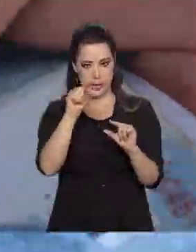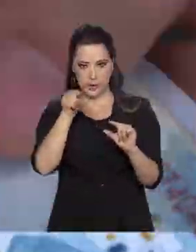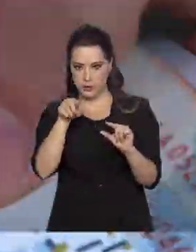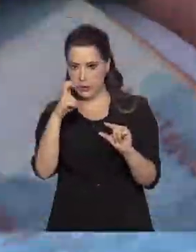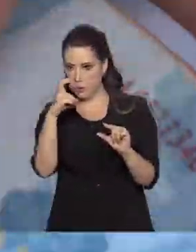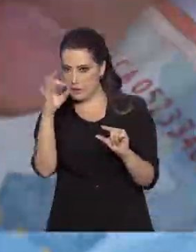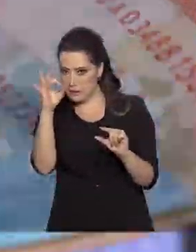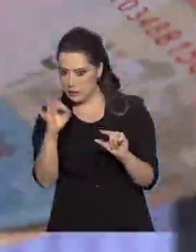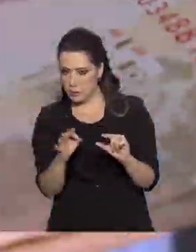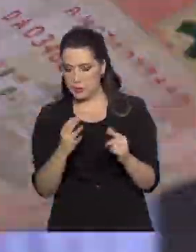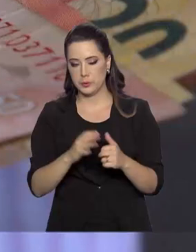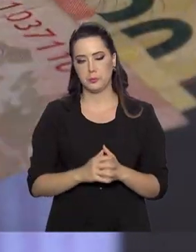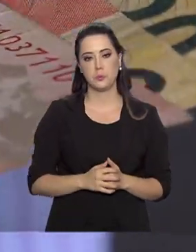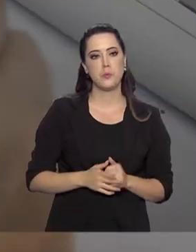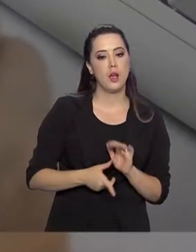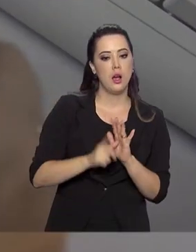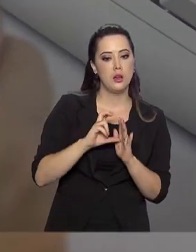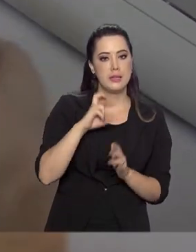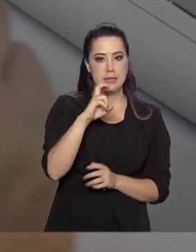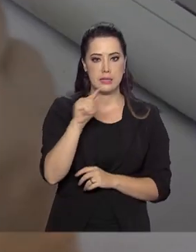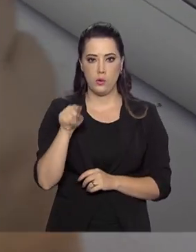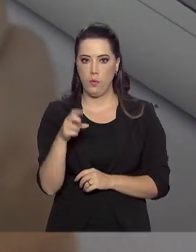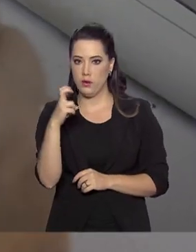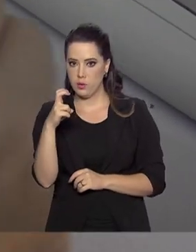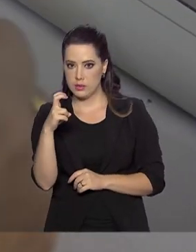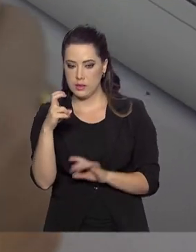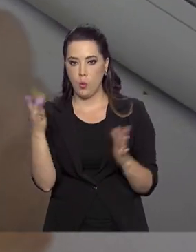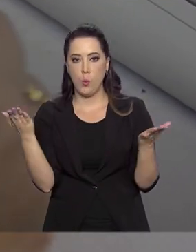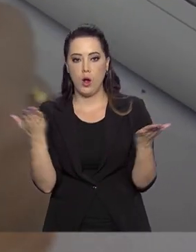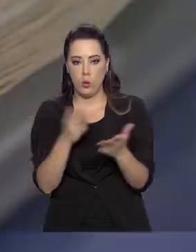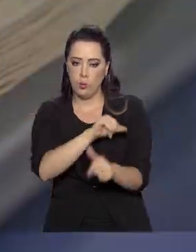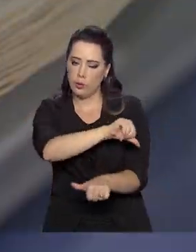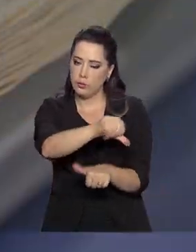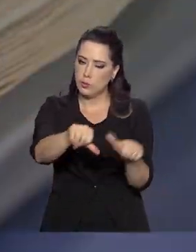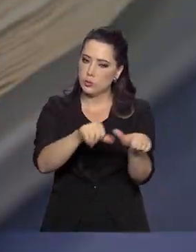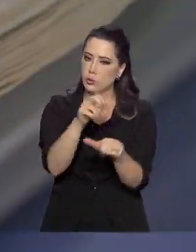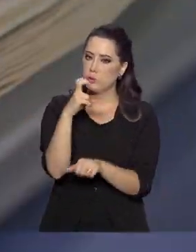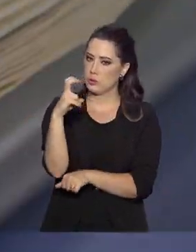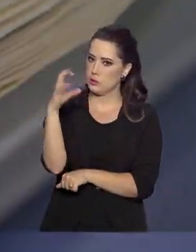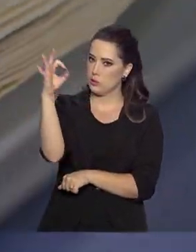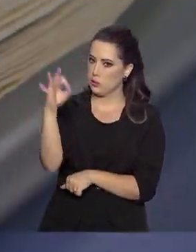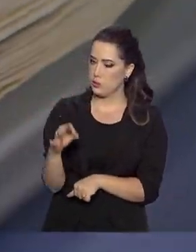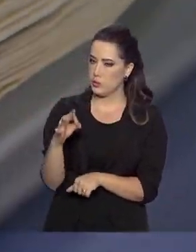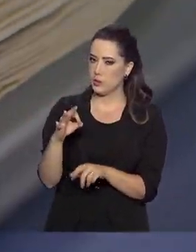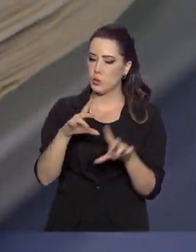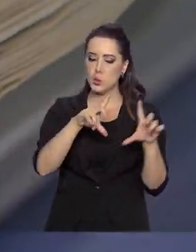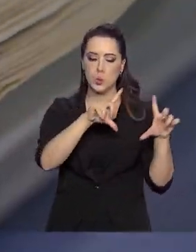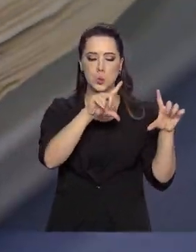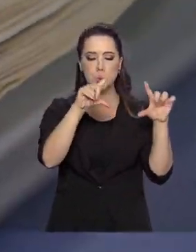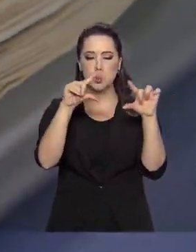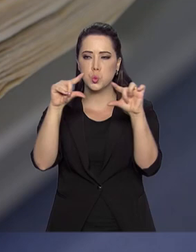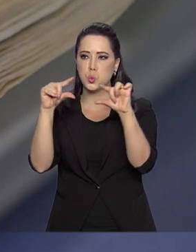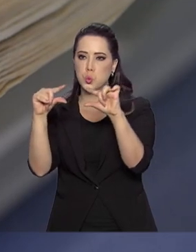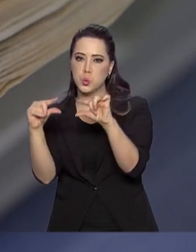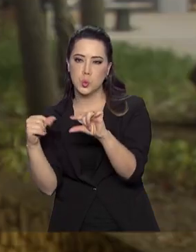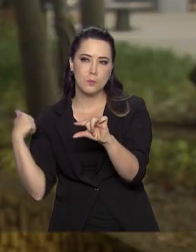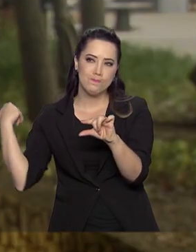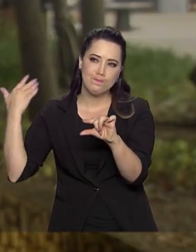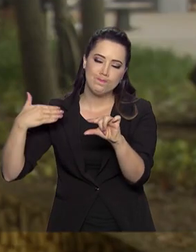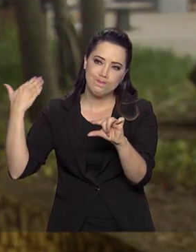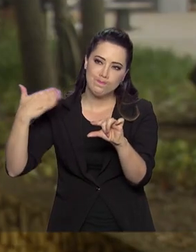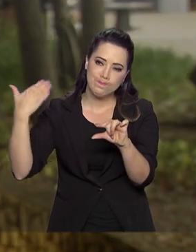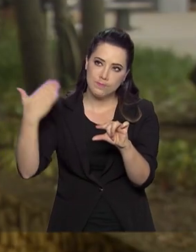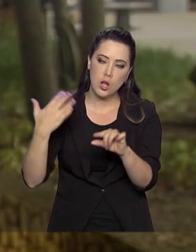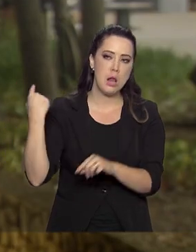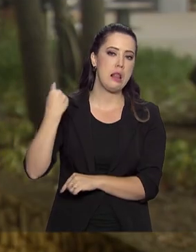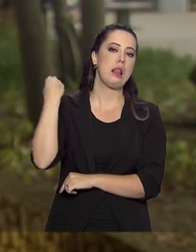a Selic passa de 5,5% para 5% ao ano, o menor patamar desde 1999. A